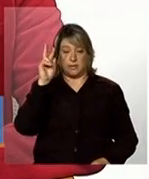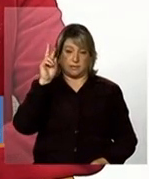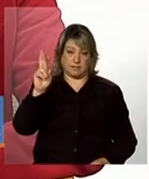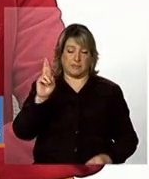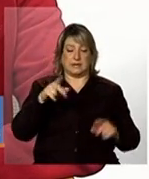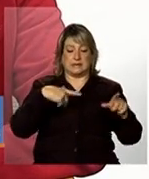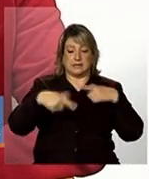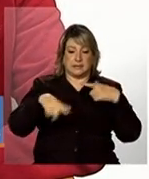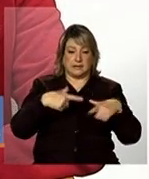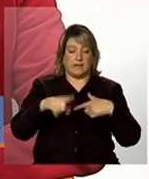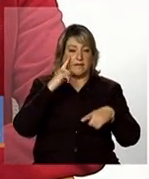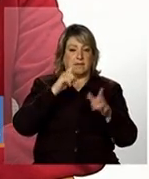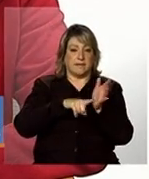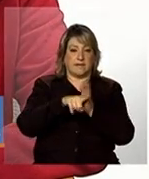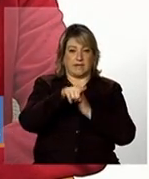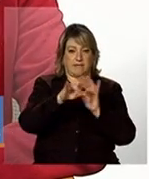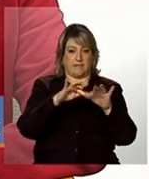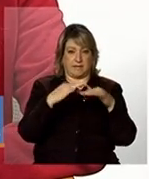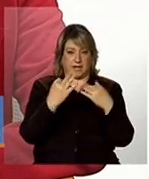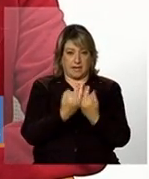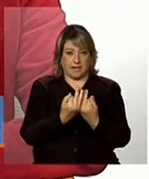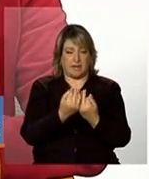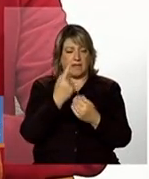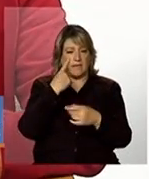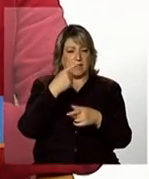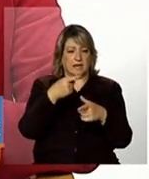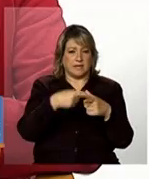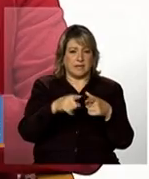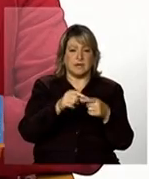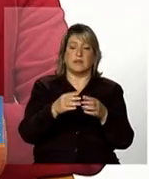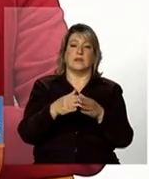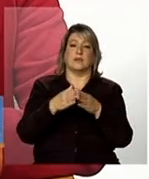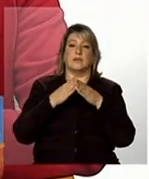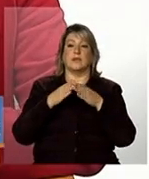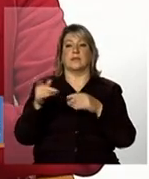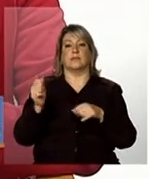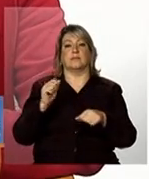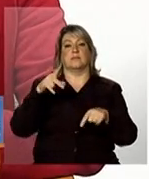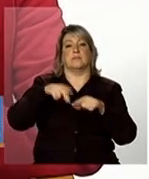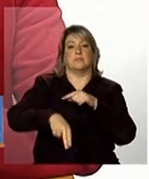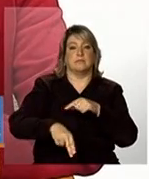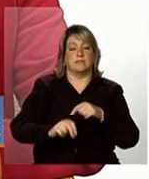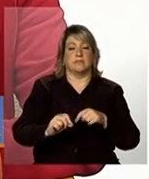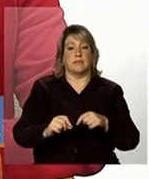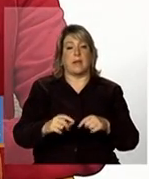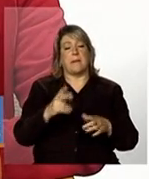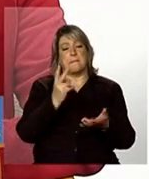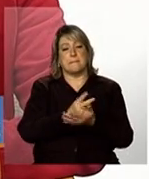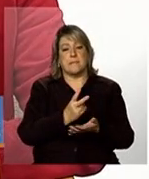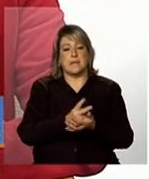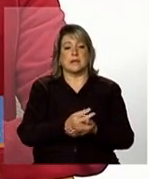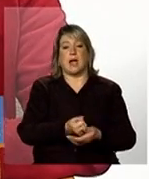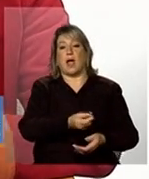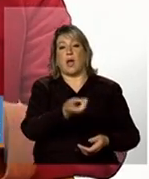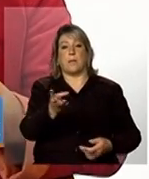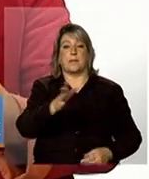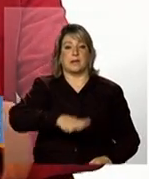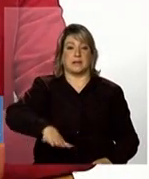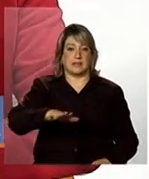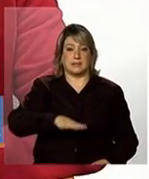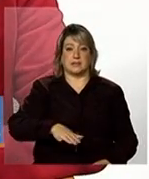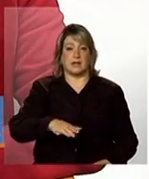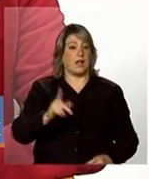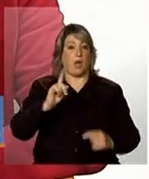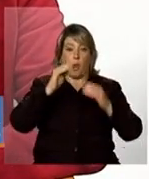avaliar a pertinência e solicitar a interrupção então a família mesmo que alguma das crianças descumpra a condicionalidade por ela estar